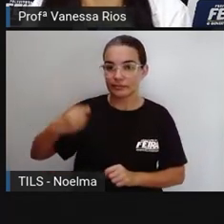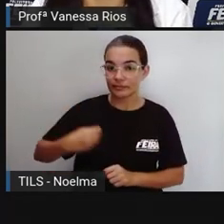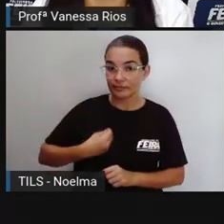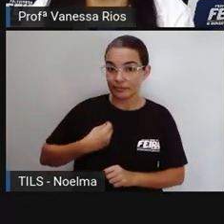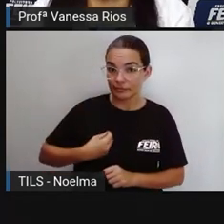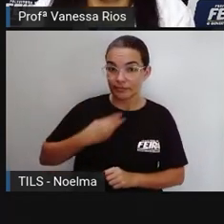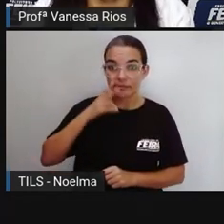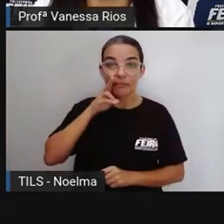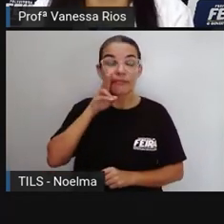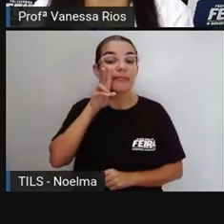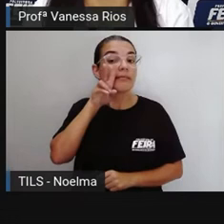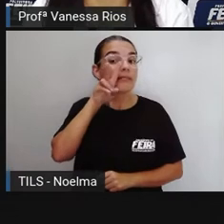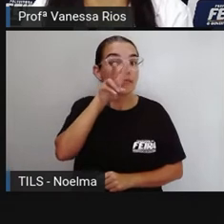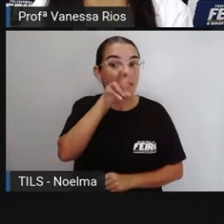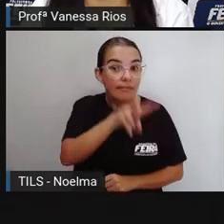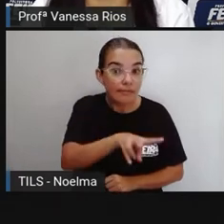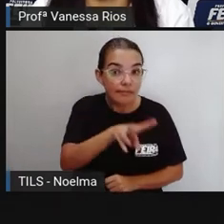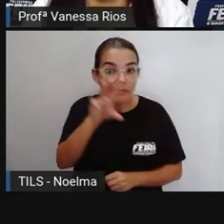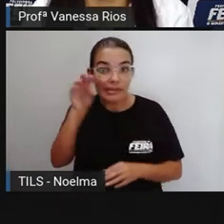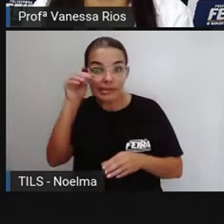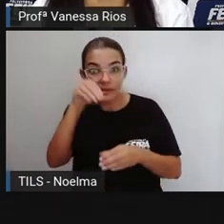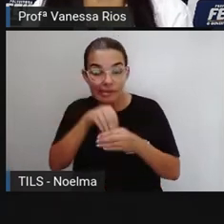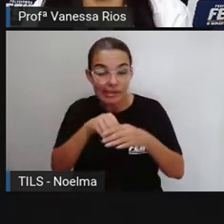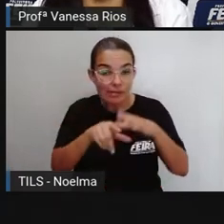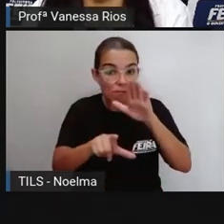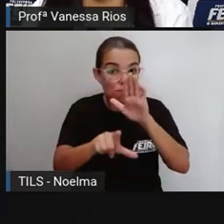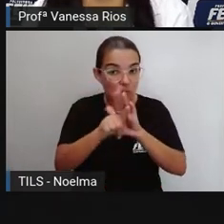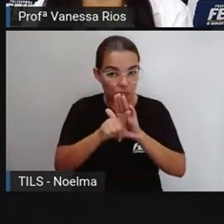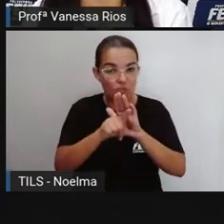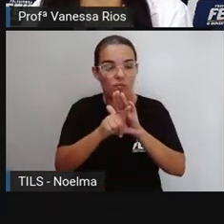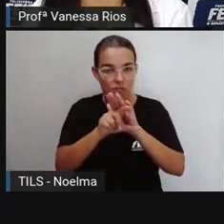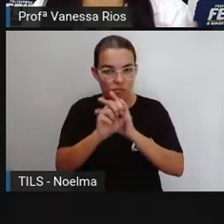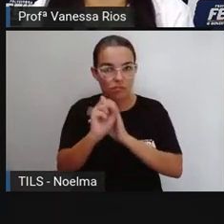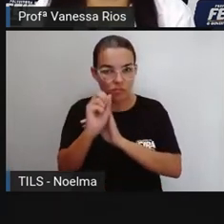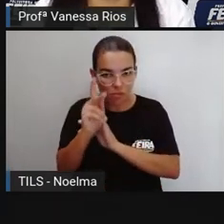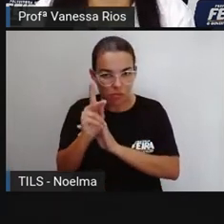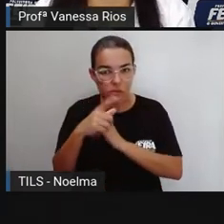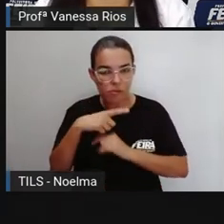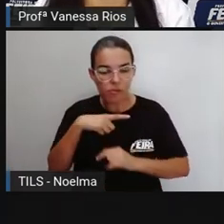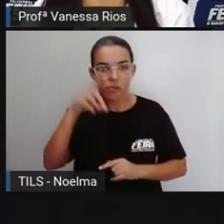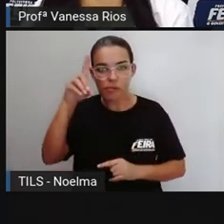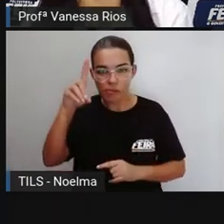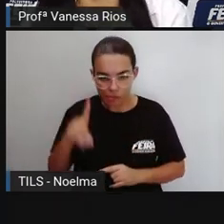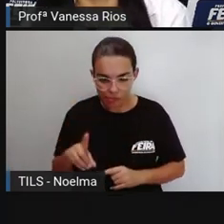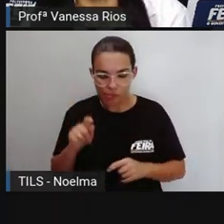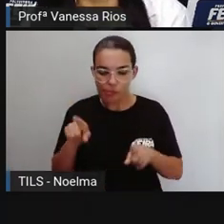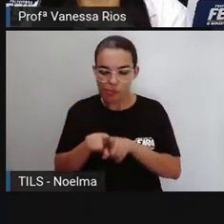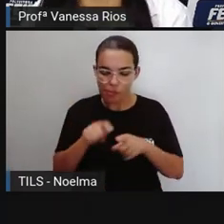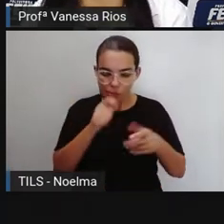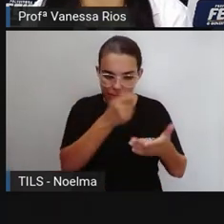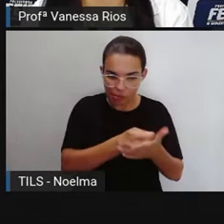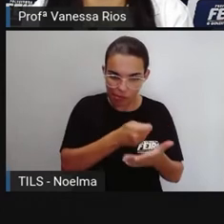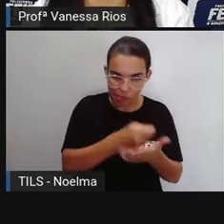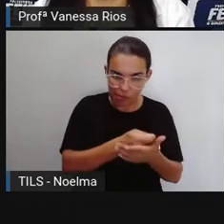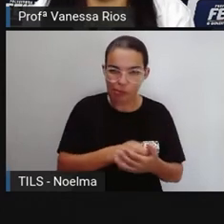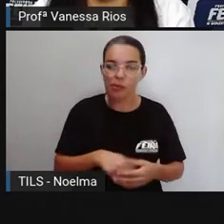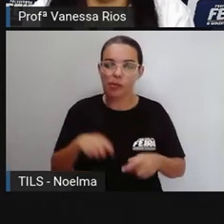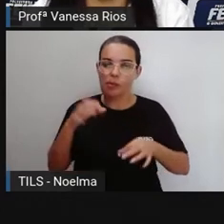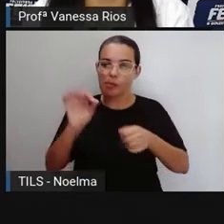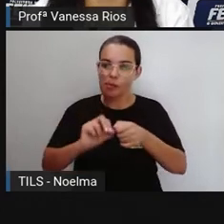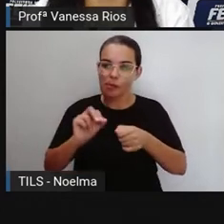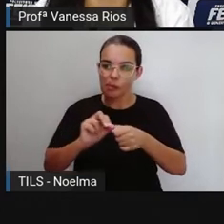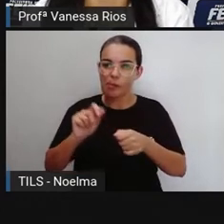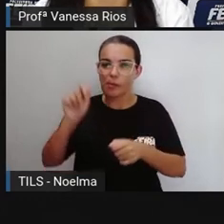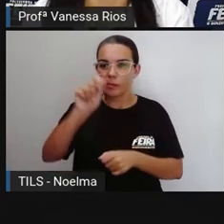reconhecidas dentro da lei como tal, tendo todos os direitos e também os deveres que as associações